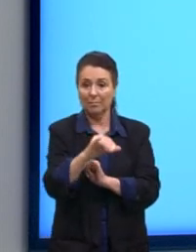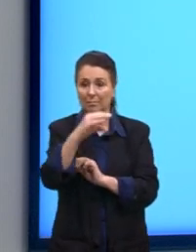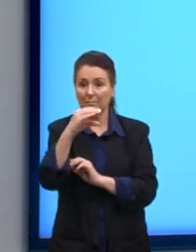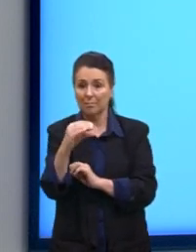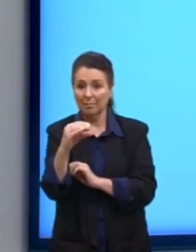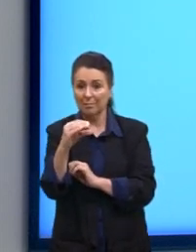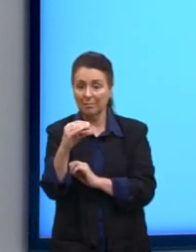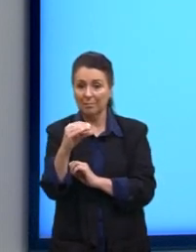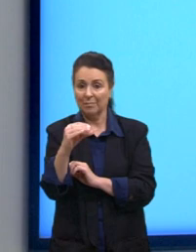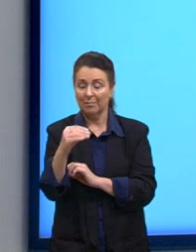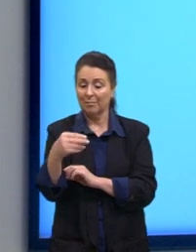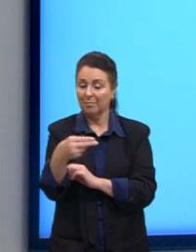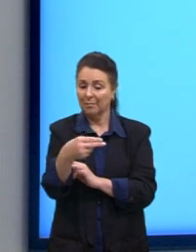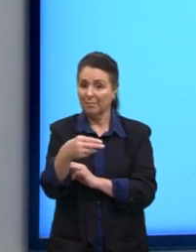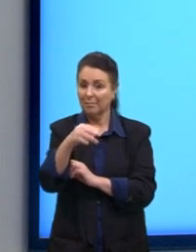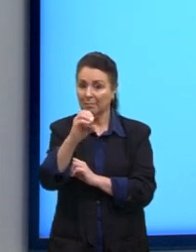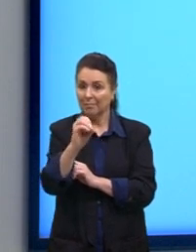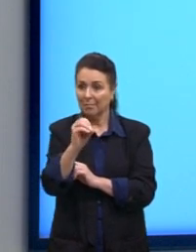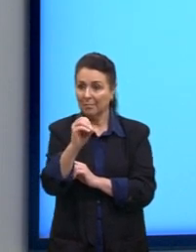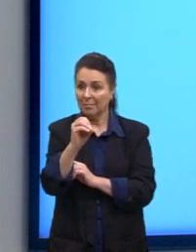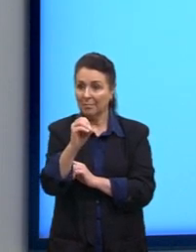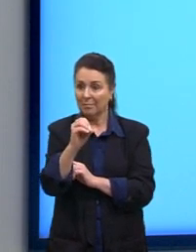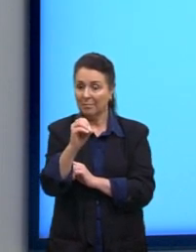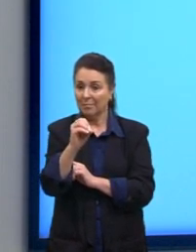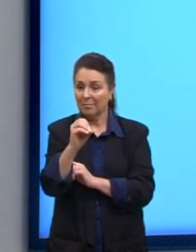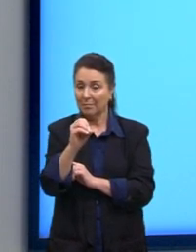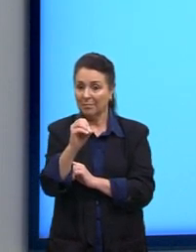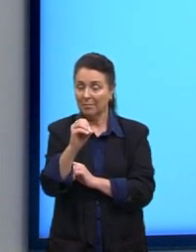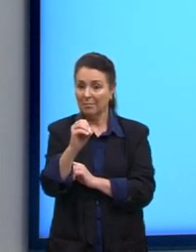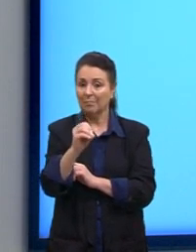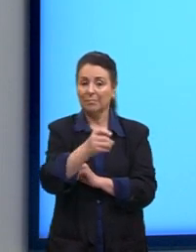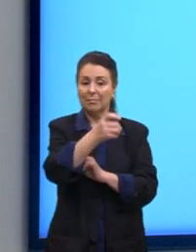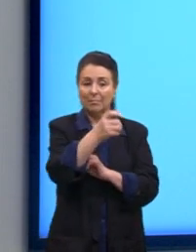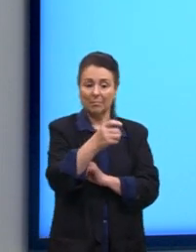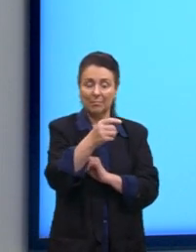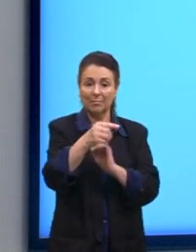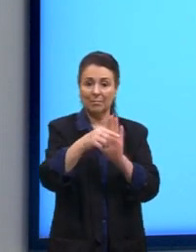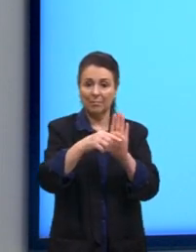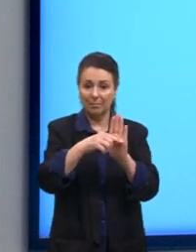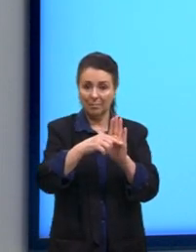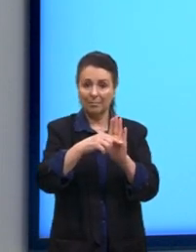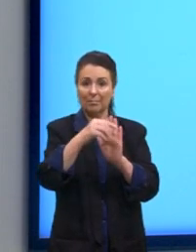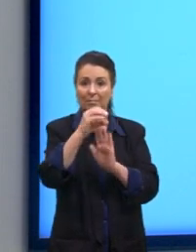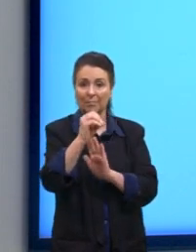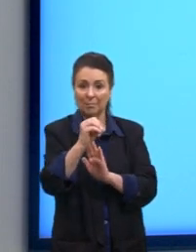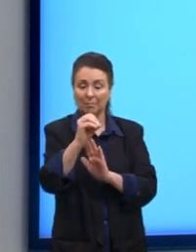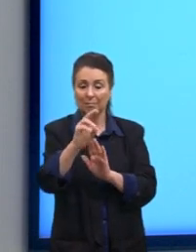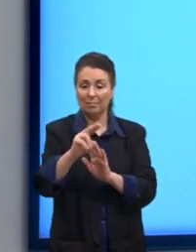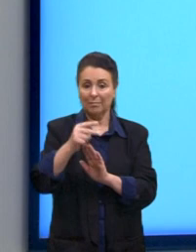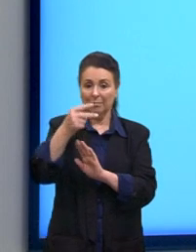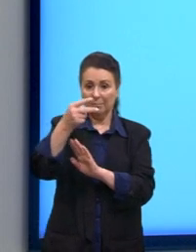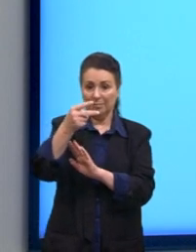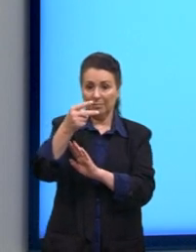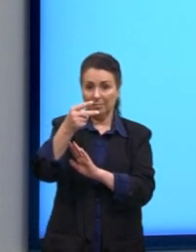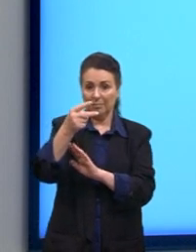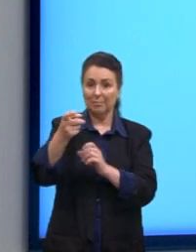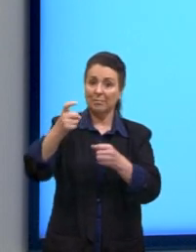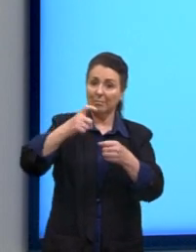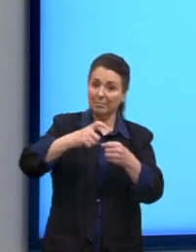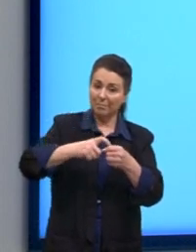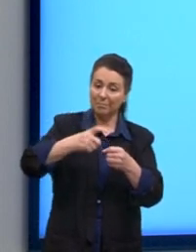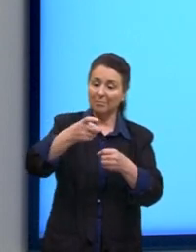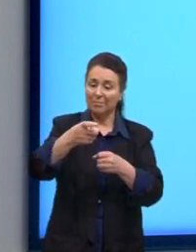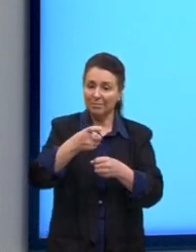eles são iguais a 0. No momento que eu tenho x menos 0 ao quadrado, retorna para o x²,